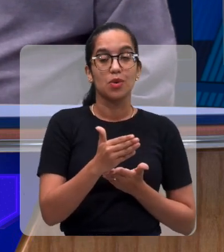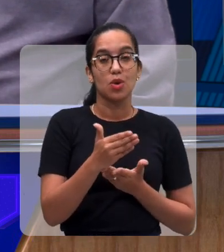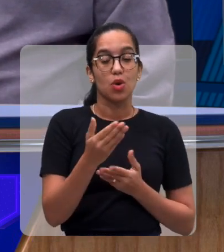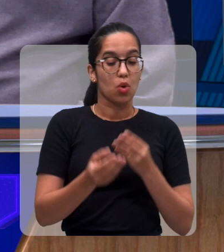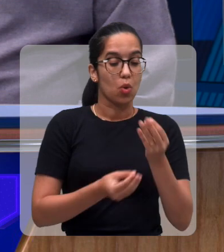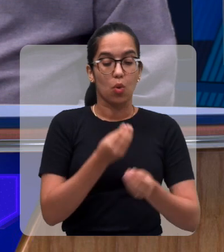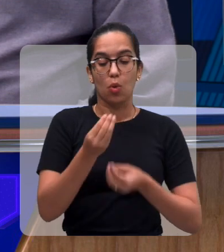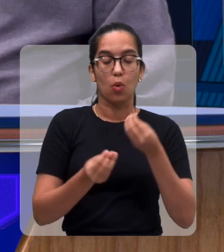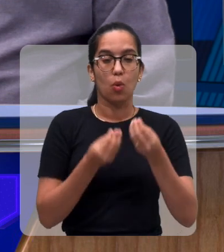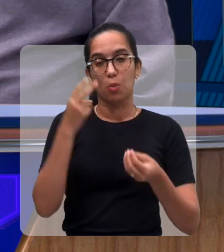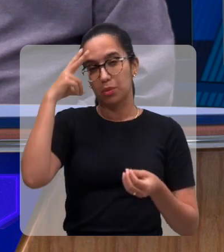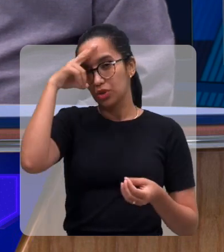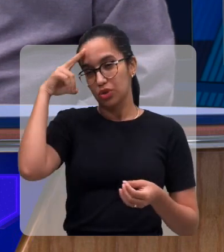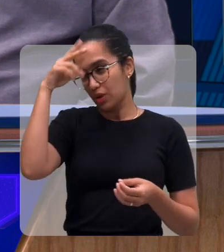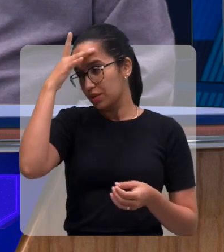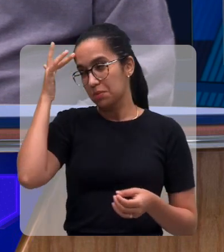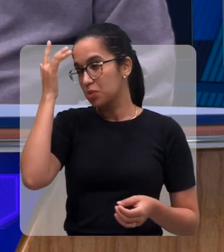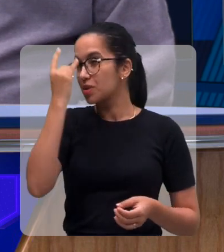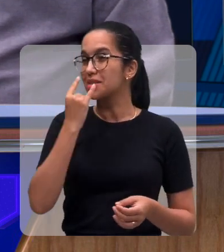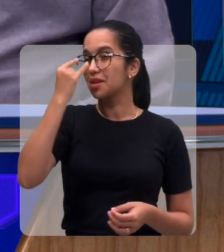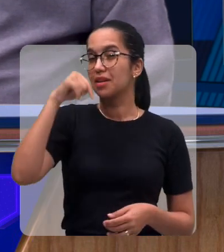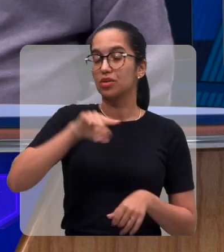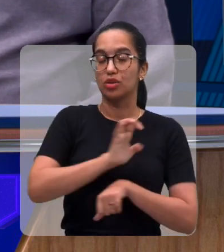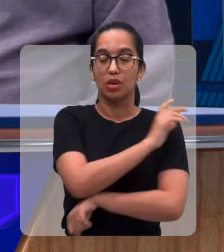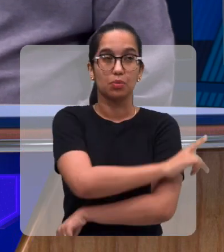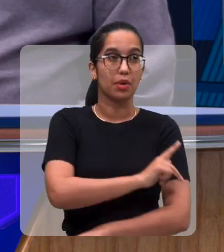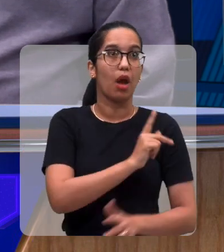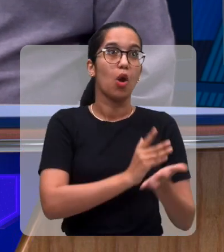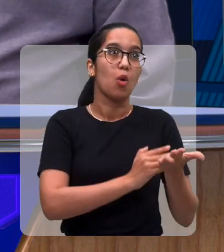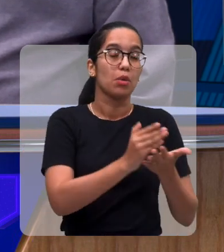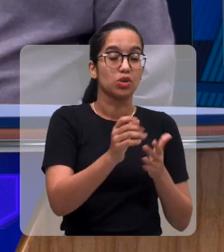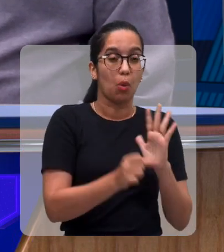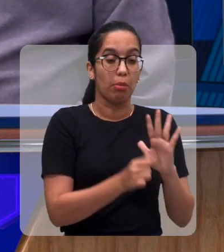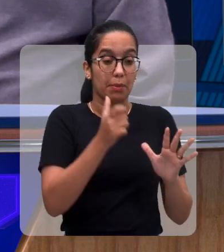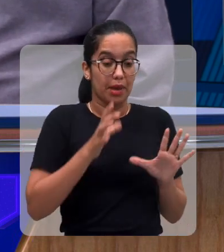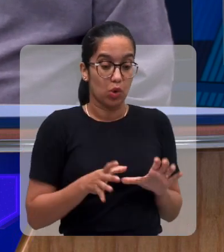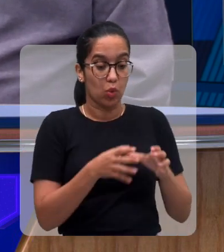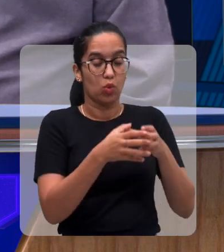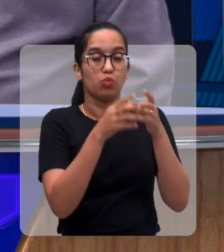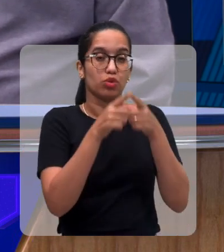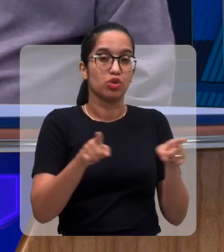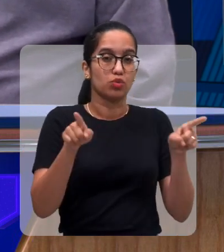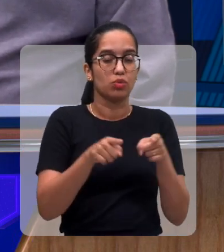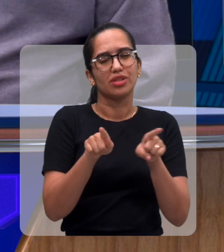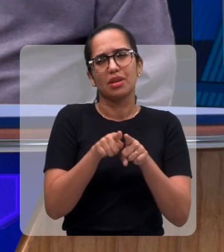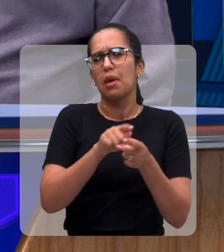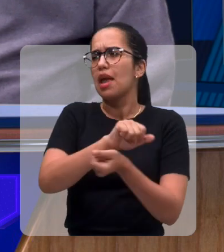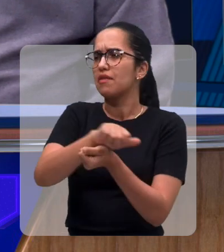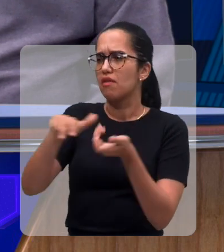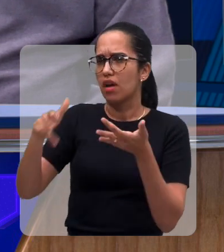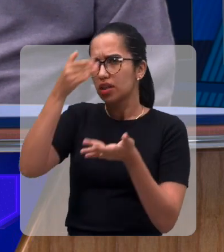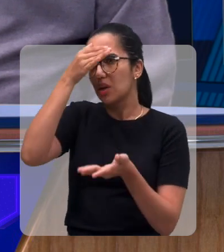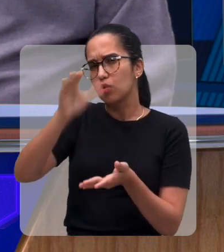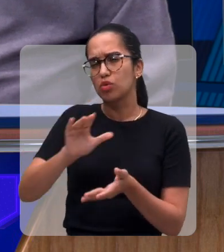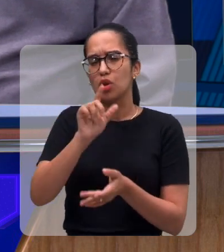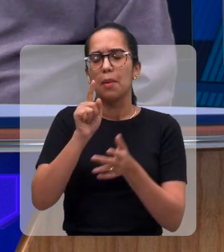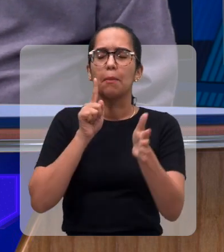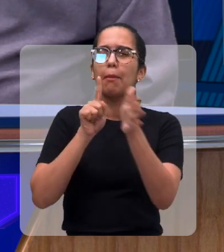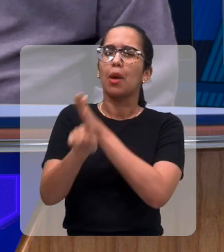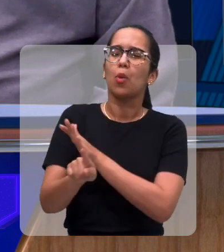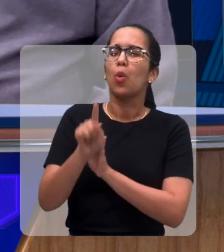no Piauí, tínhamos um grupo musical, temos muita coisa dentro do campo cultural. O que você acha que está